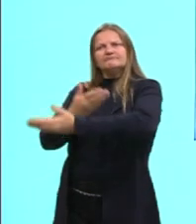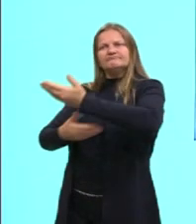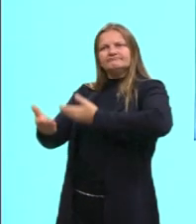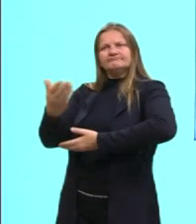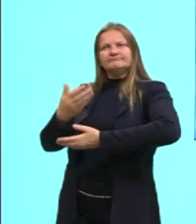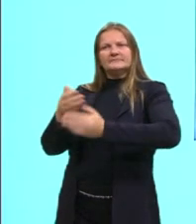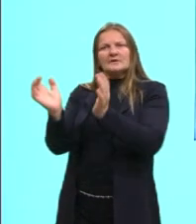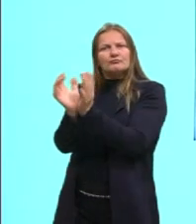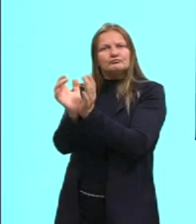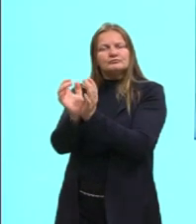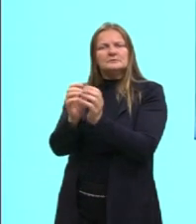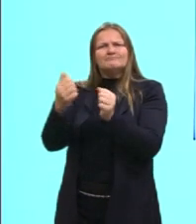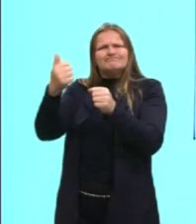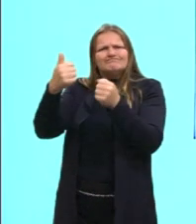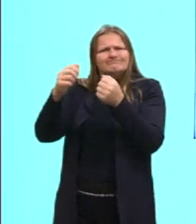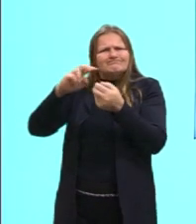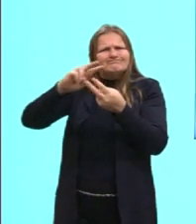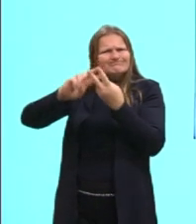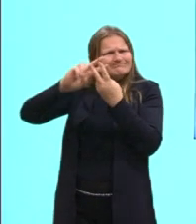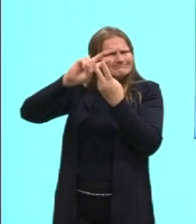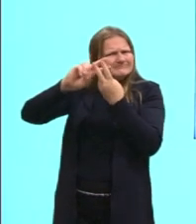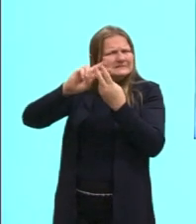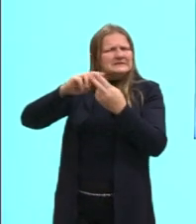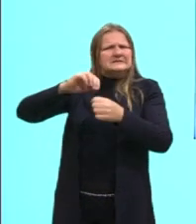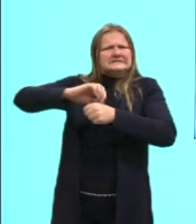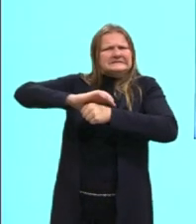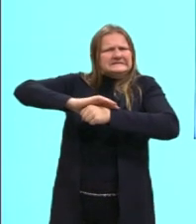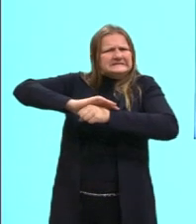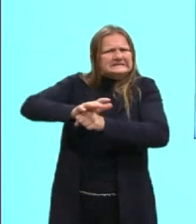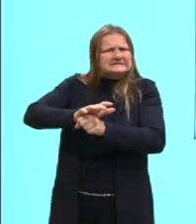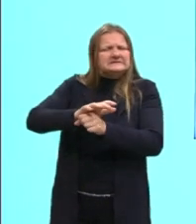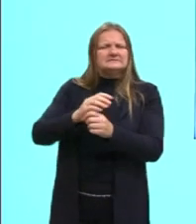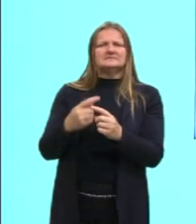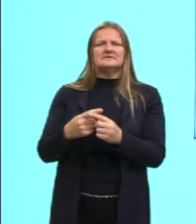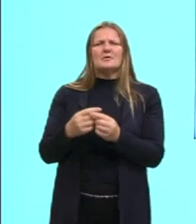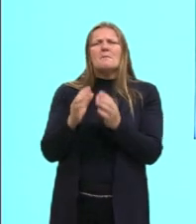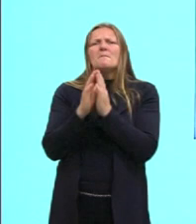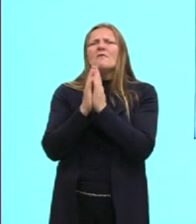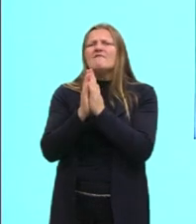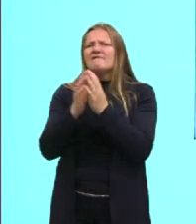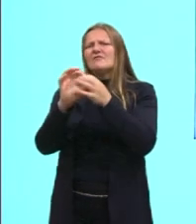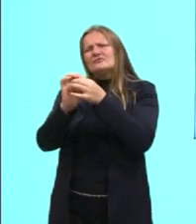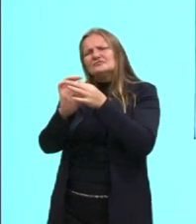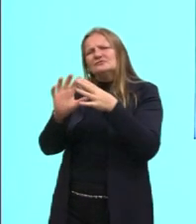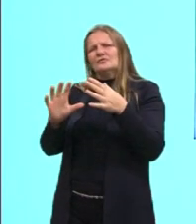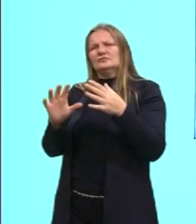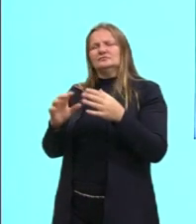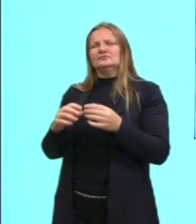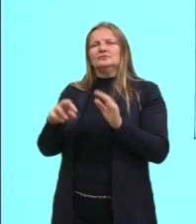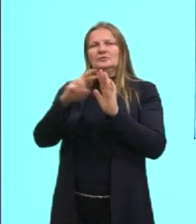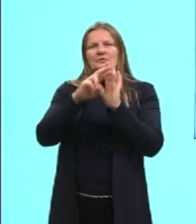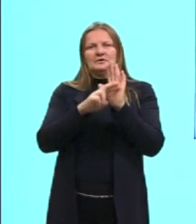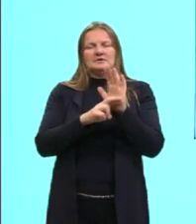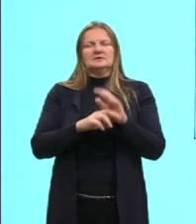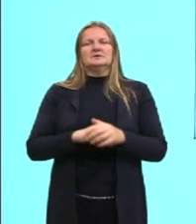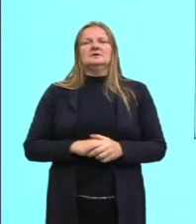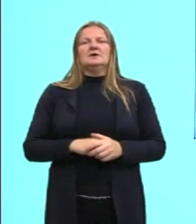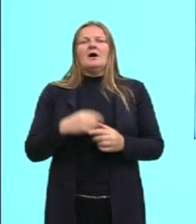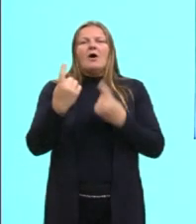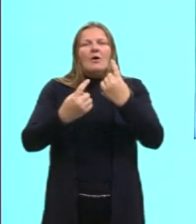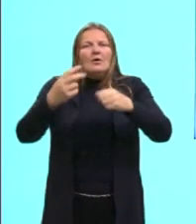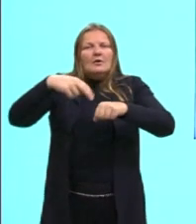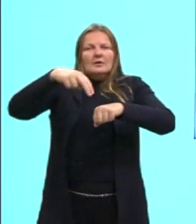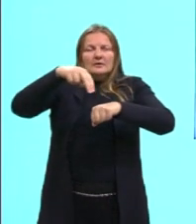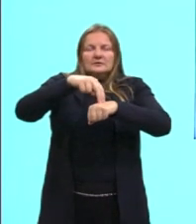presos, que estavam sendo torturados, para tentar conseguir que eles fossem soltos pelo regime. E algumas das ações